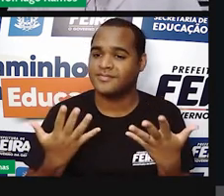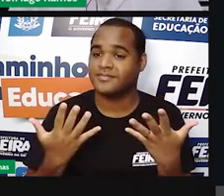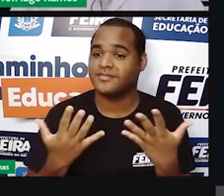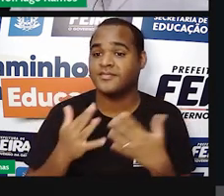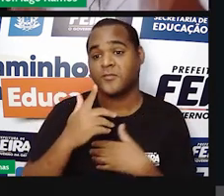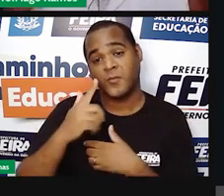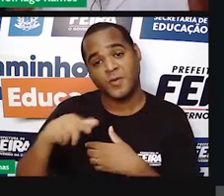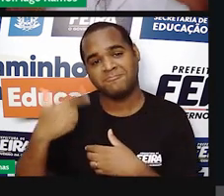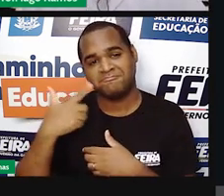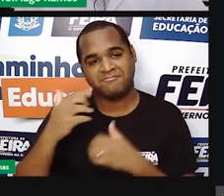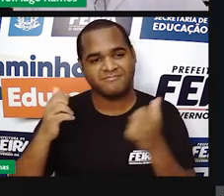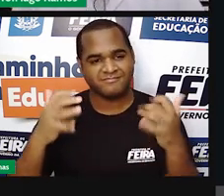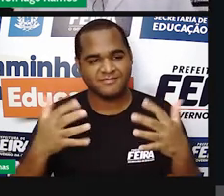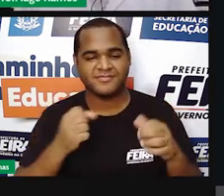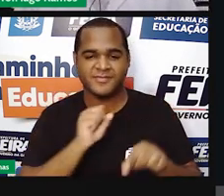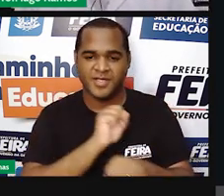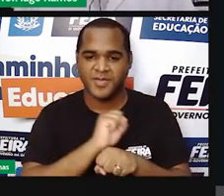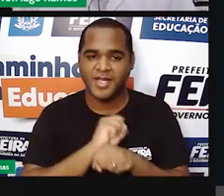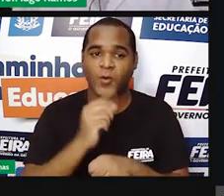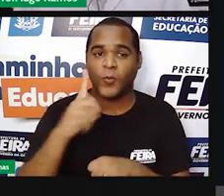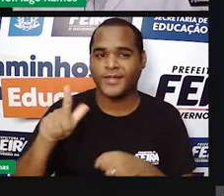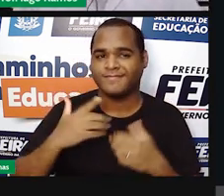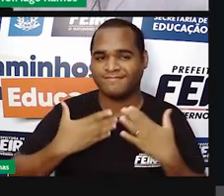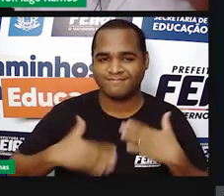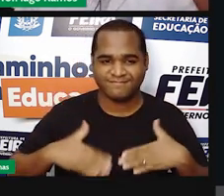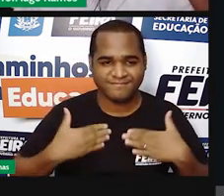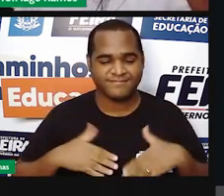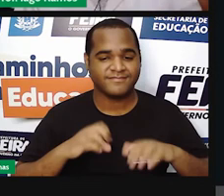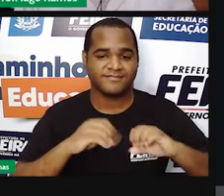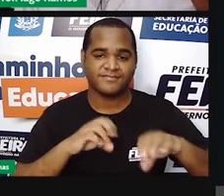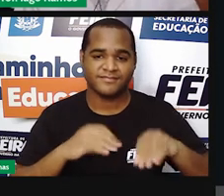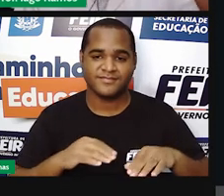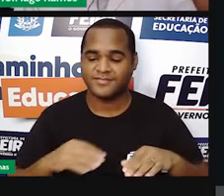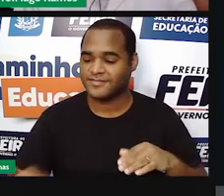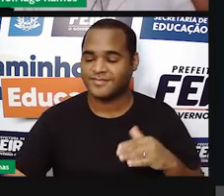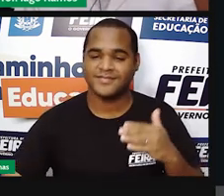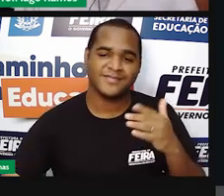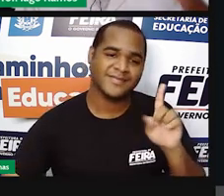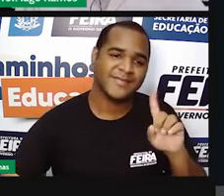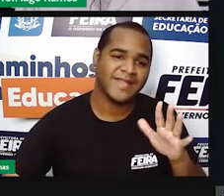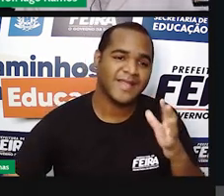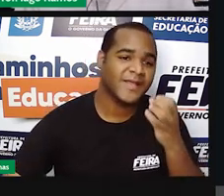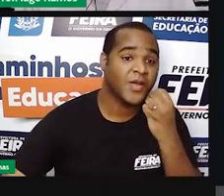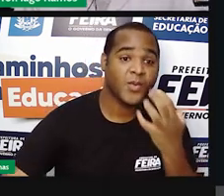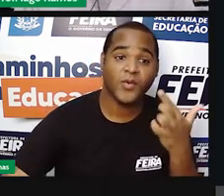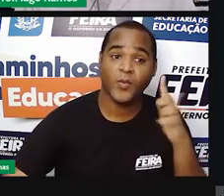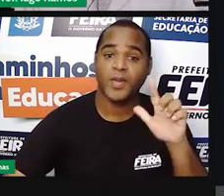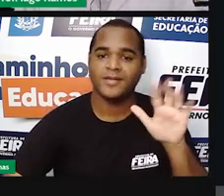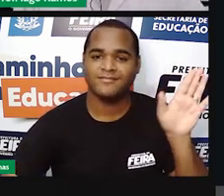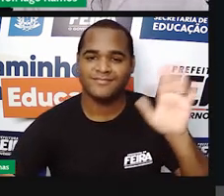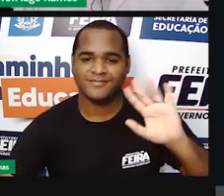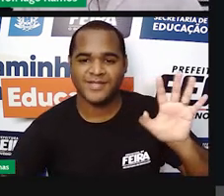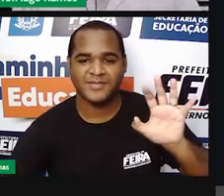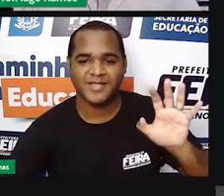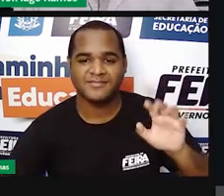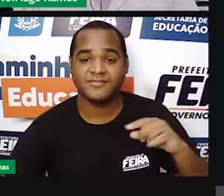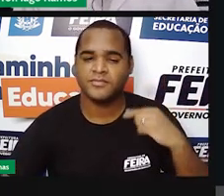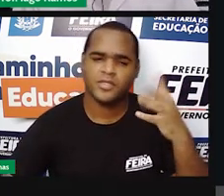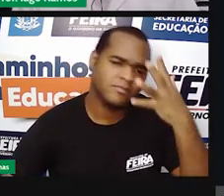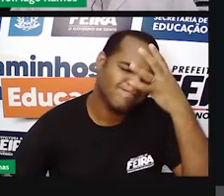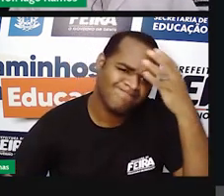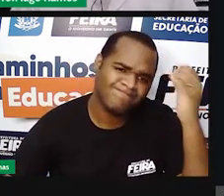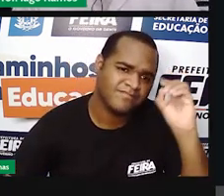fica por aqui, aguardando a nossa próxima aula, desde já até a próxima, né, bye bye, não